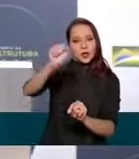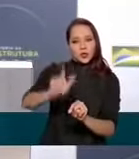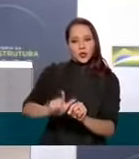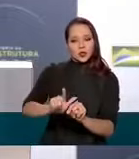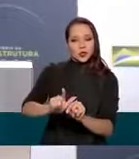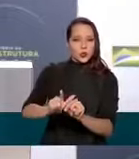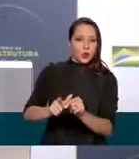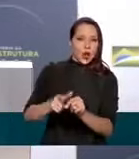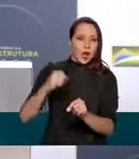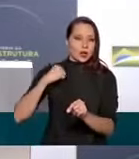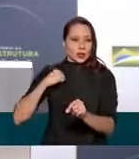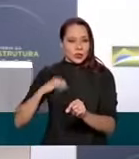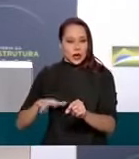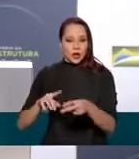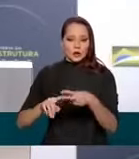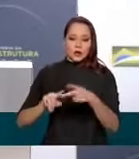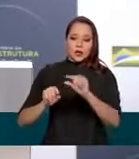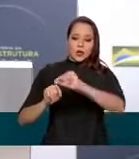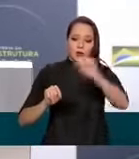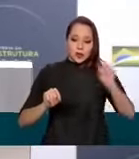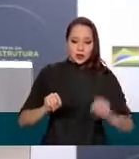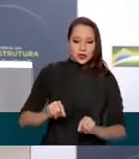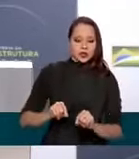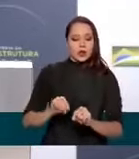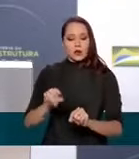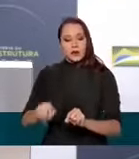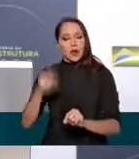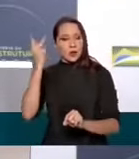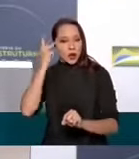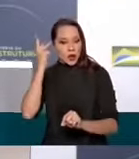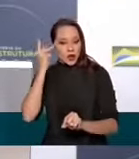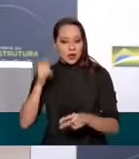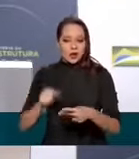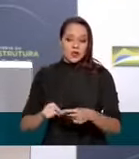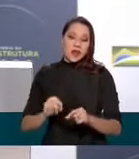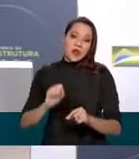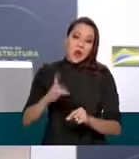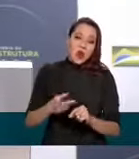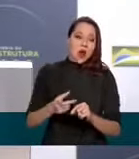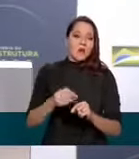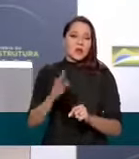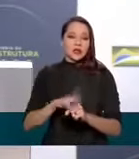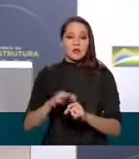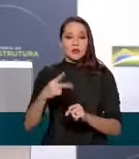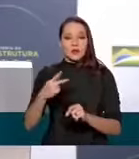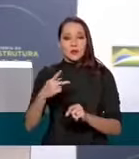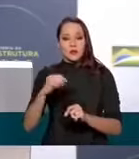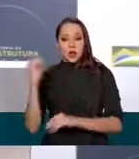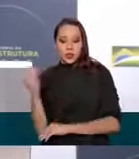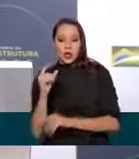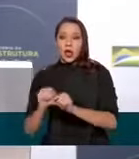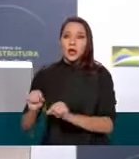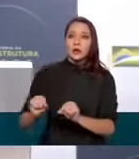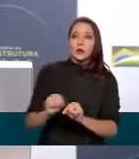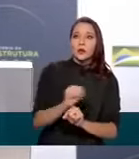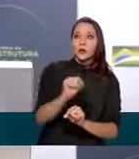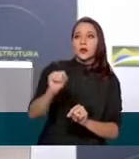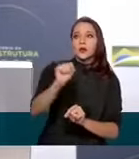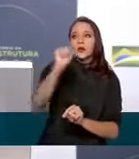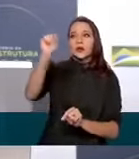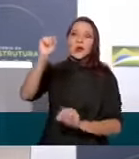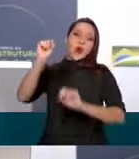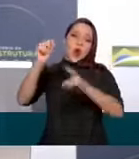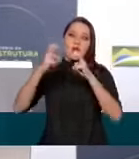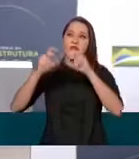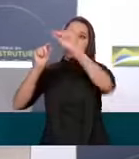até Santos, ou pegar a Ferro Norte e descer pela Malha Paulista até Santos, ou sair lá de Porto Alegre e subir até Sumaré, ou descer